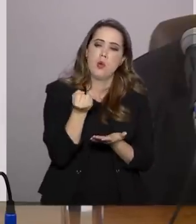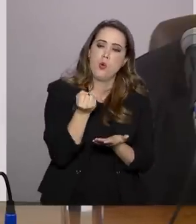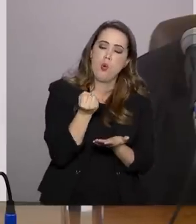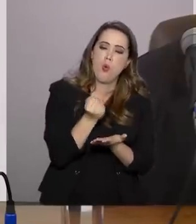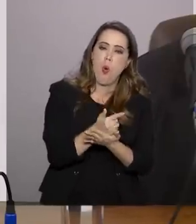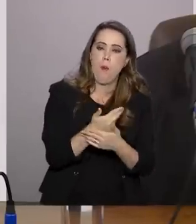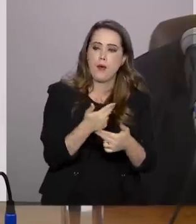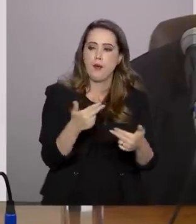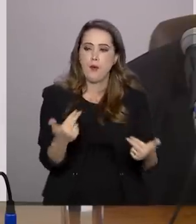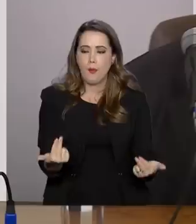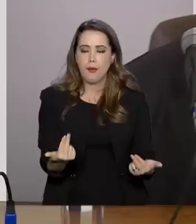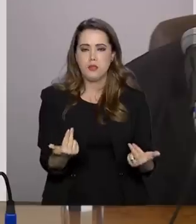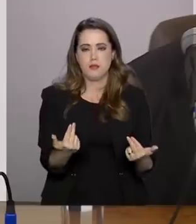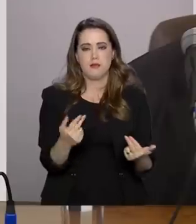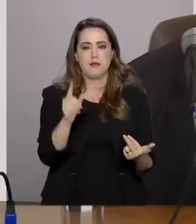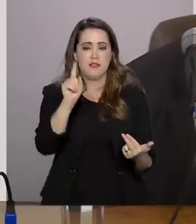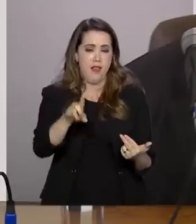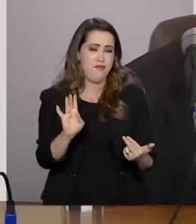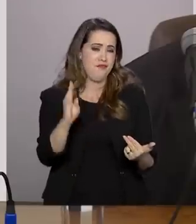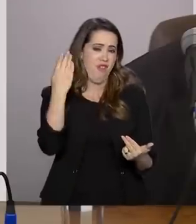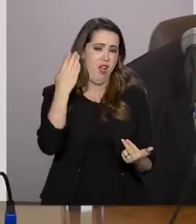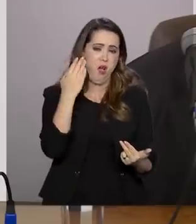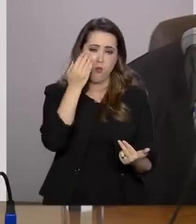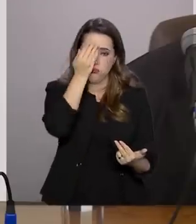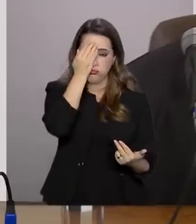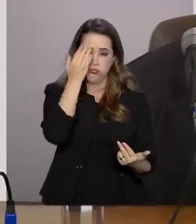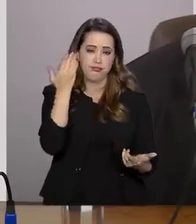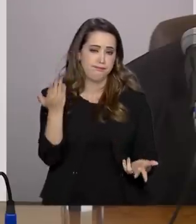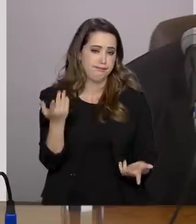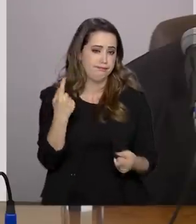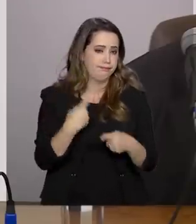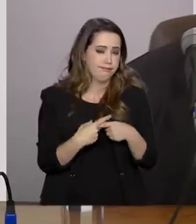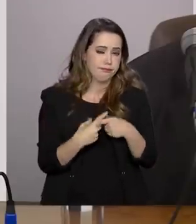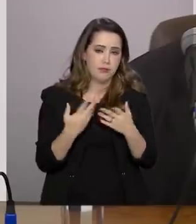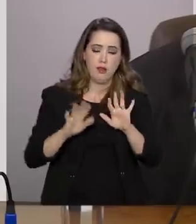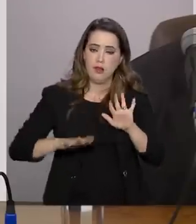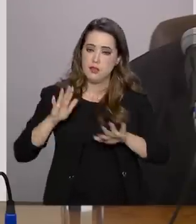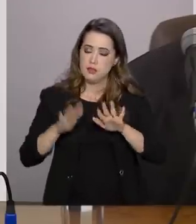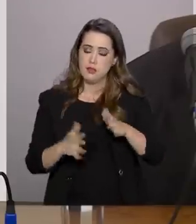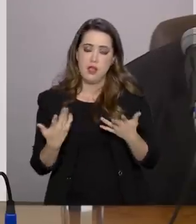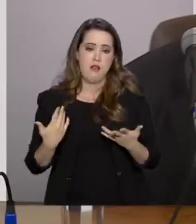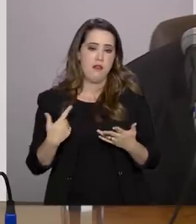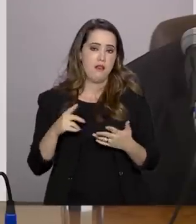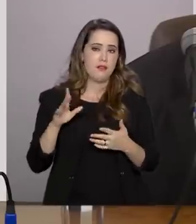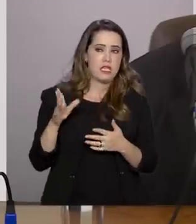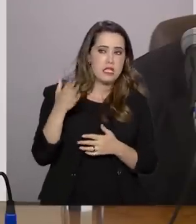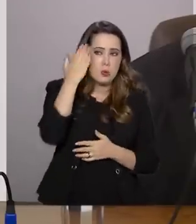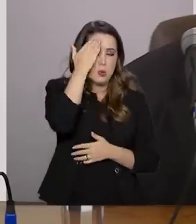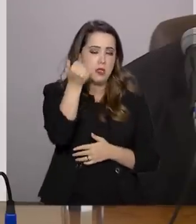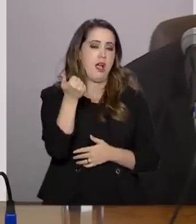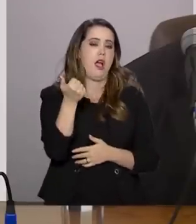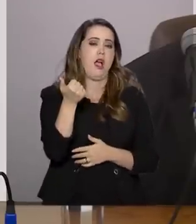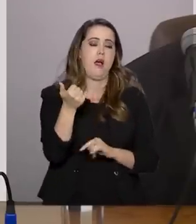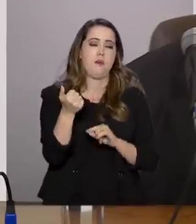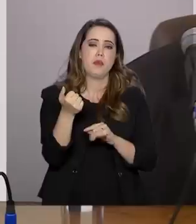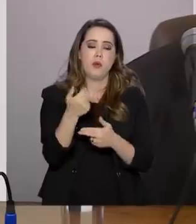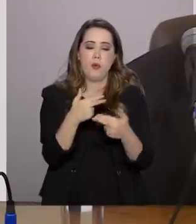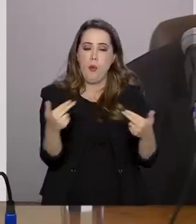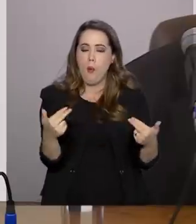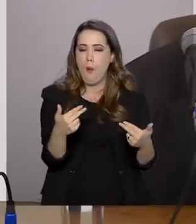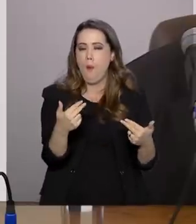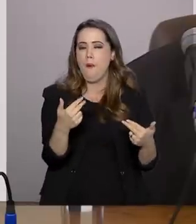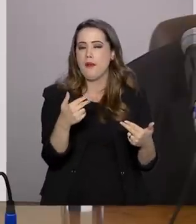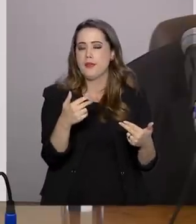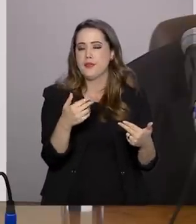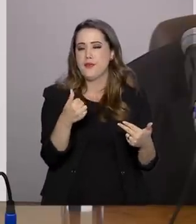dessas mercadorias, seja porque, eventualmente, ele acaba sendo enganado por um produto de qualidade